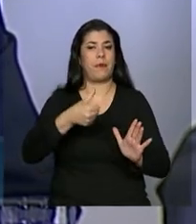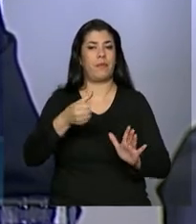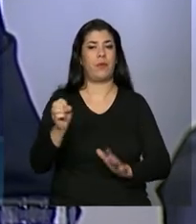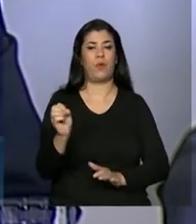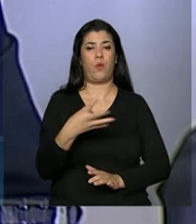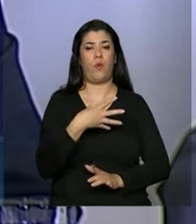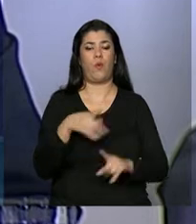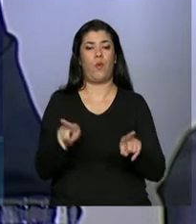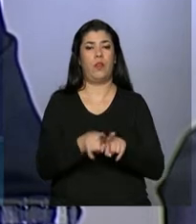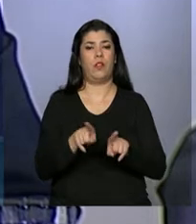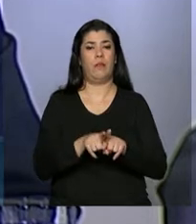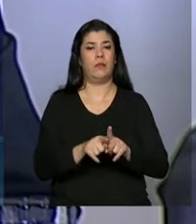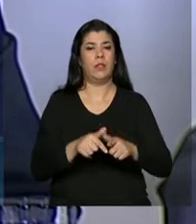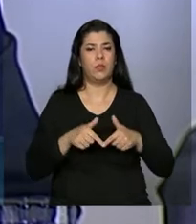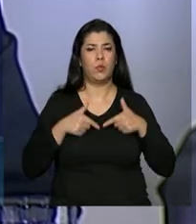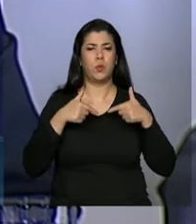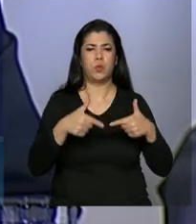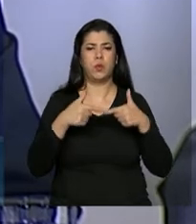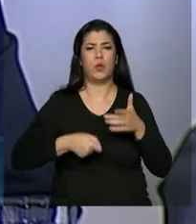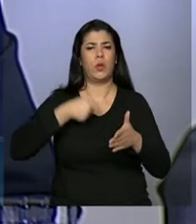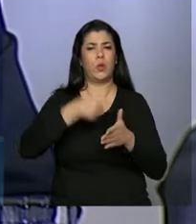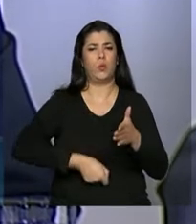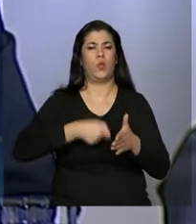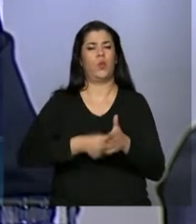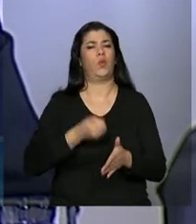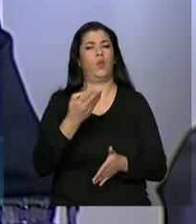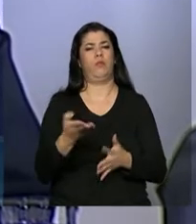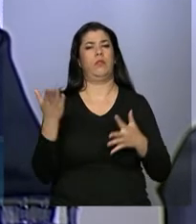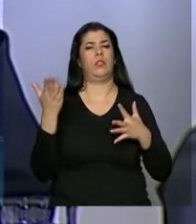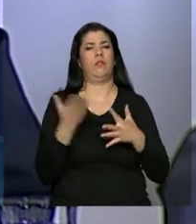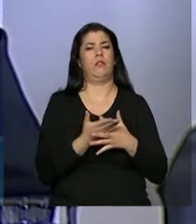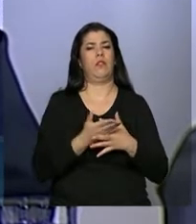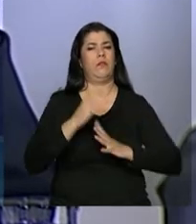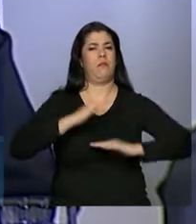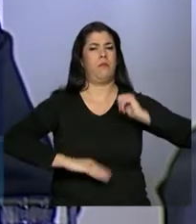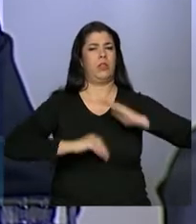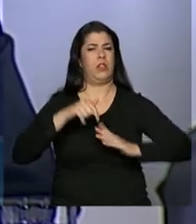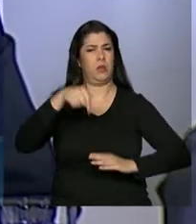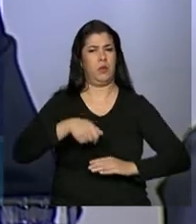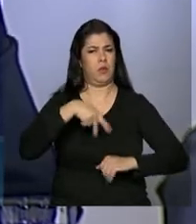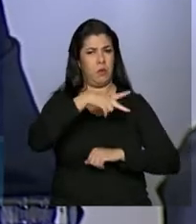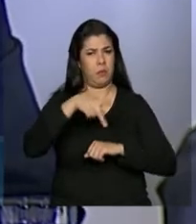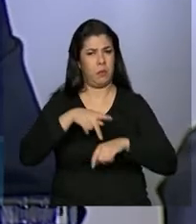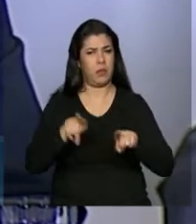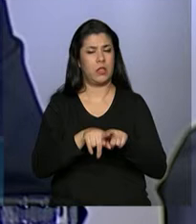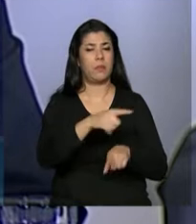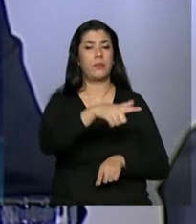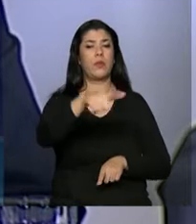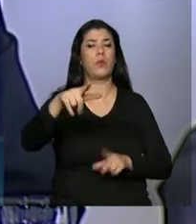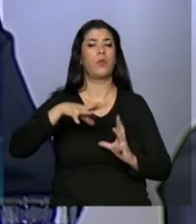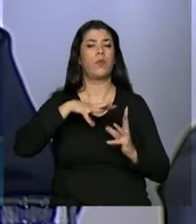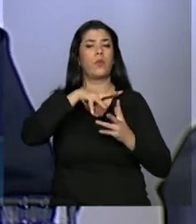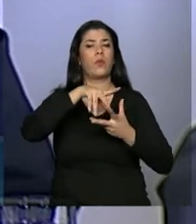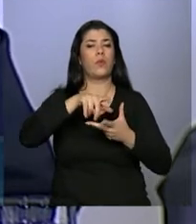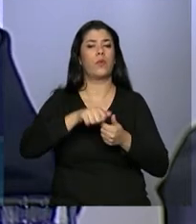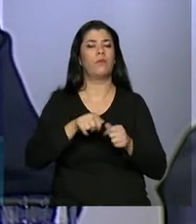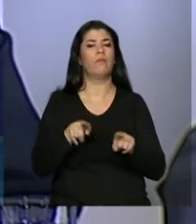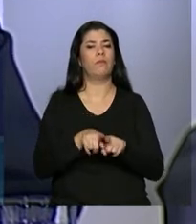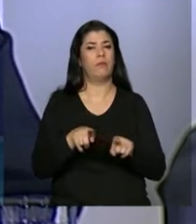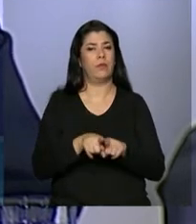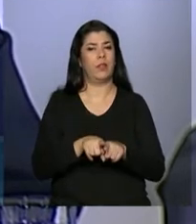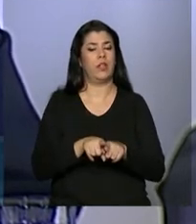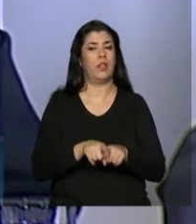enfrentar esse crime praticado em nosso país e em todo o mundo. Estima a Organização